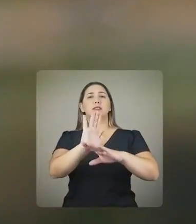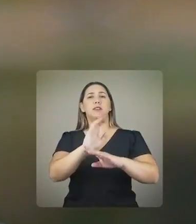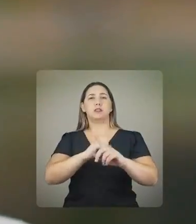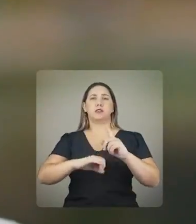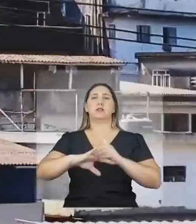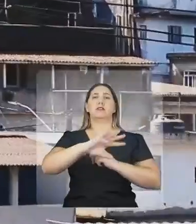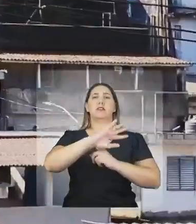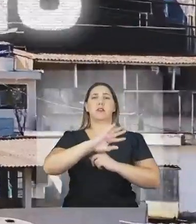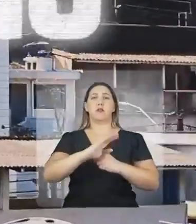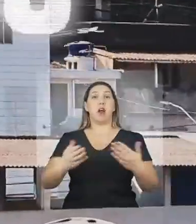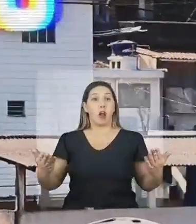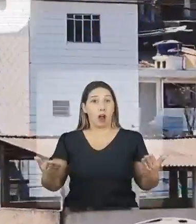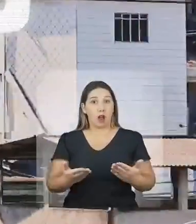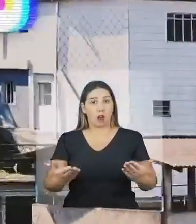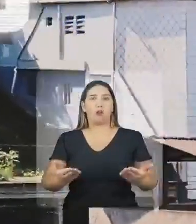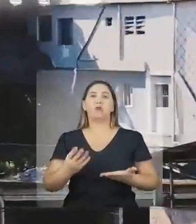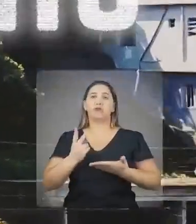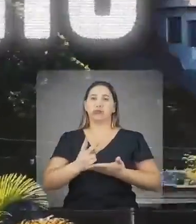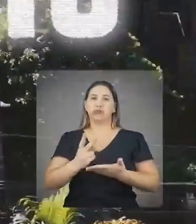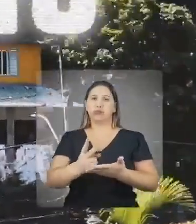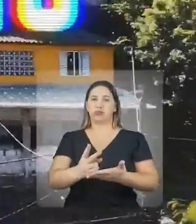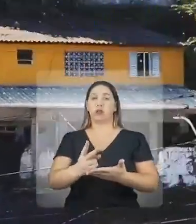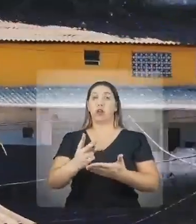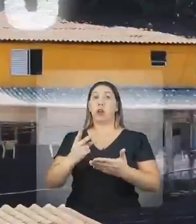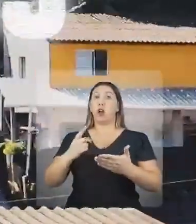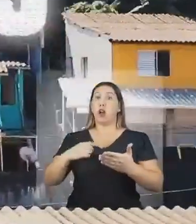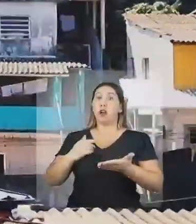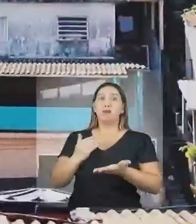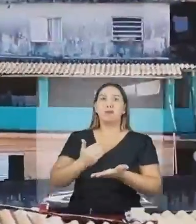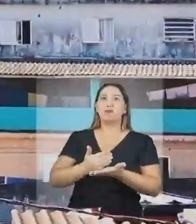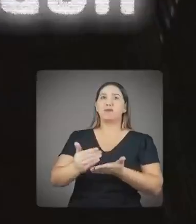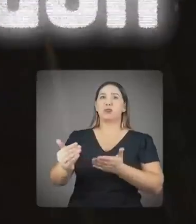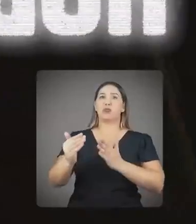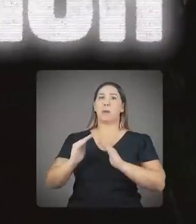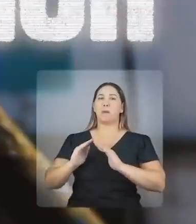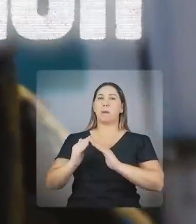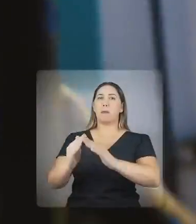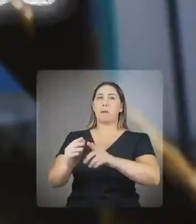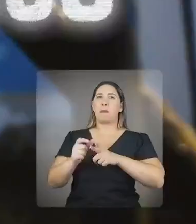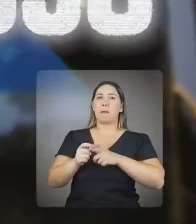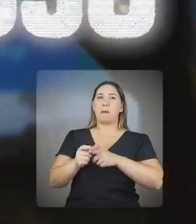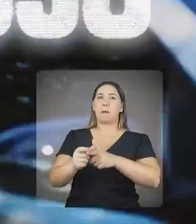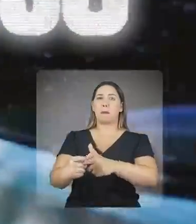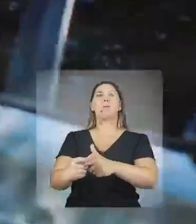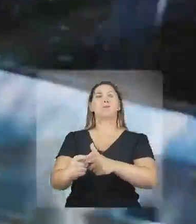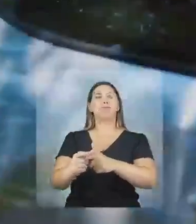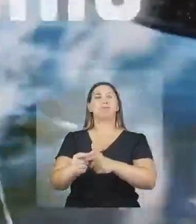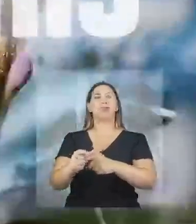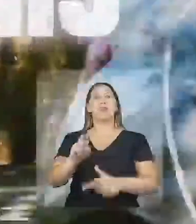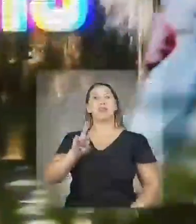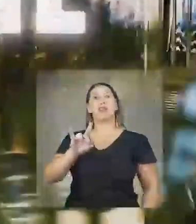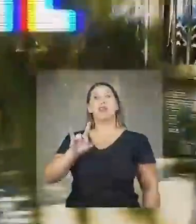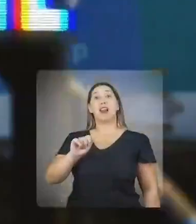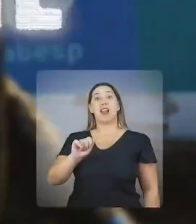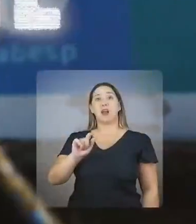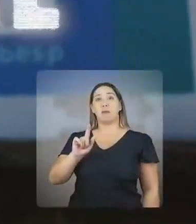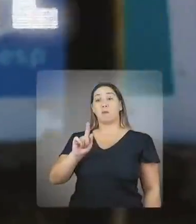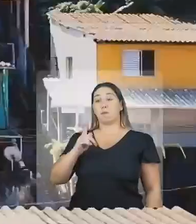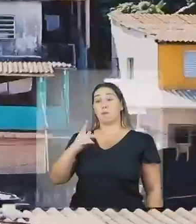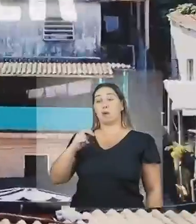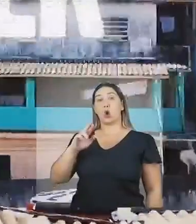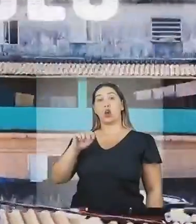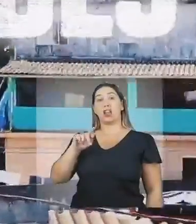vai ser diferente. A população dos morros cresceu muito nos últimos anos e a caixa d'água da Vila Progresso não consegue mais ser